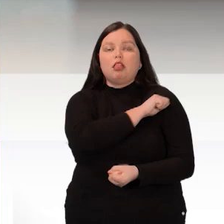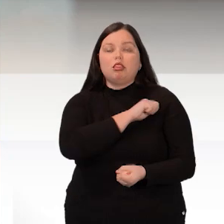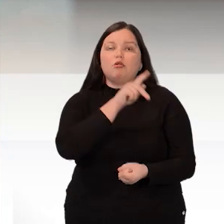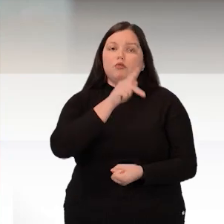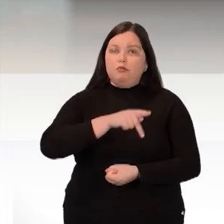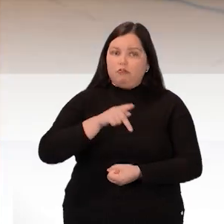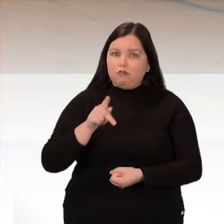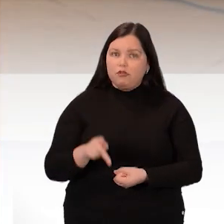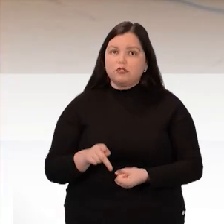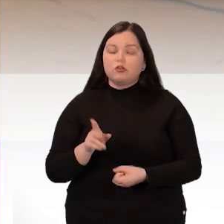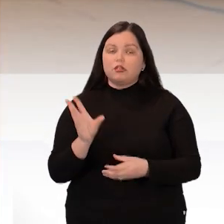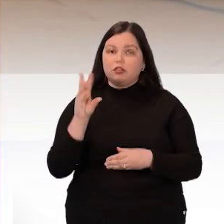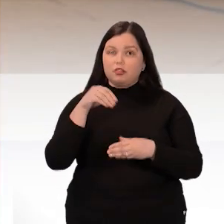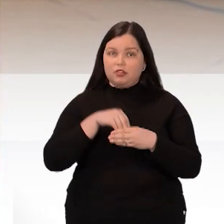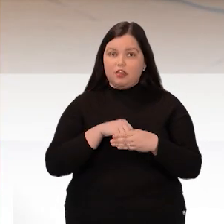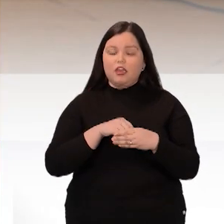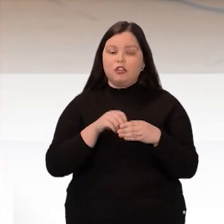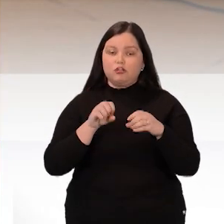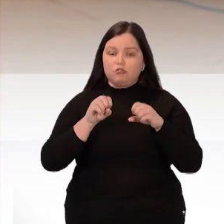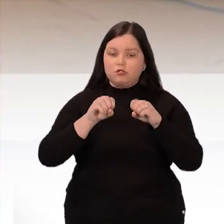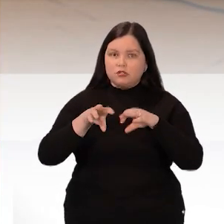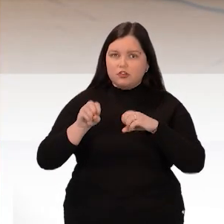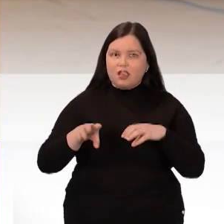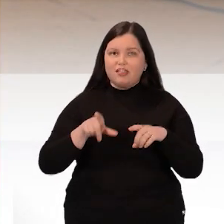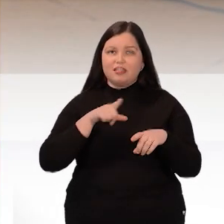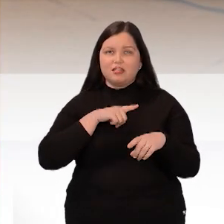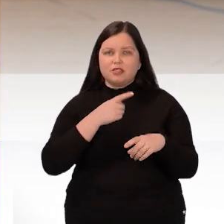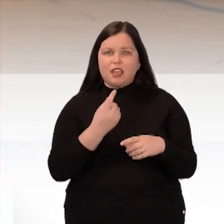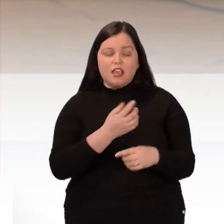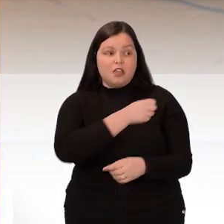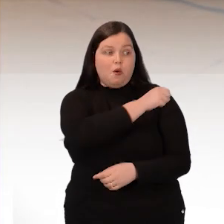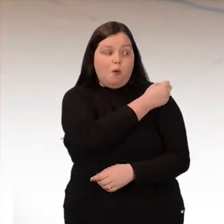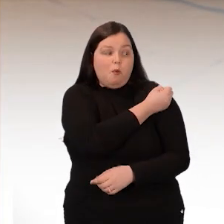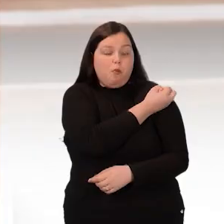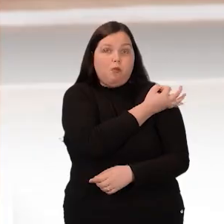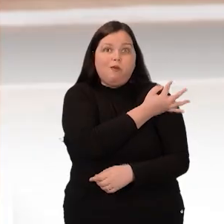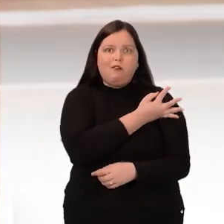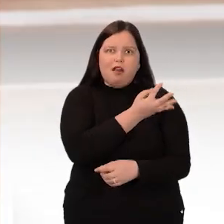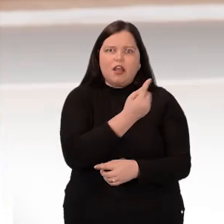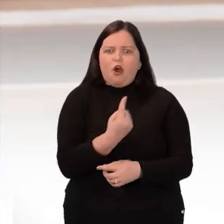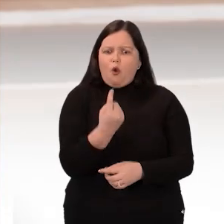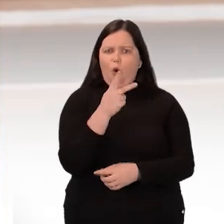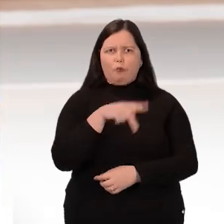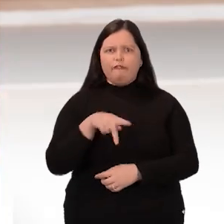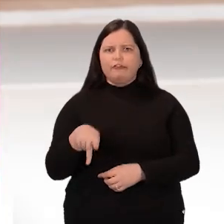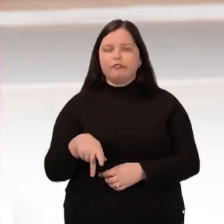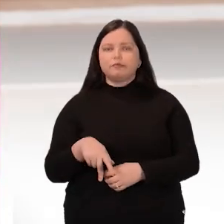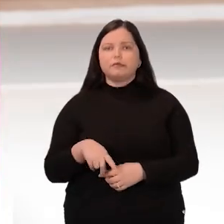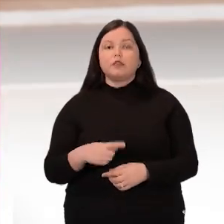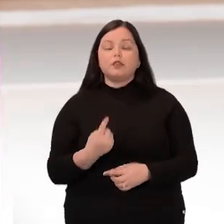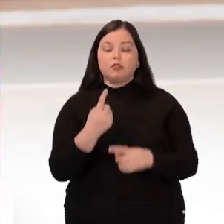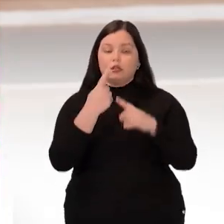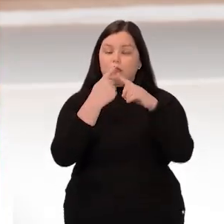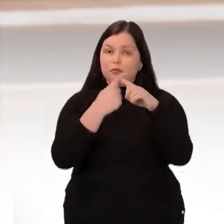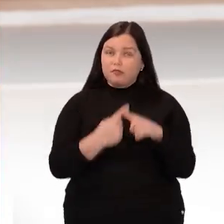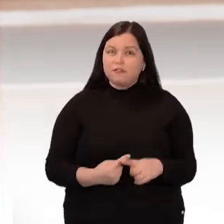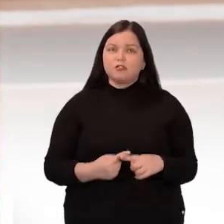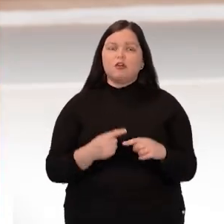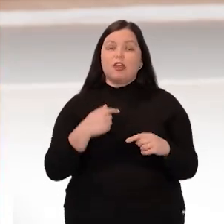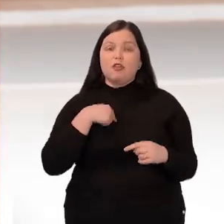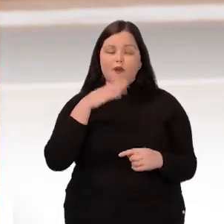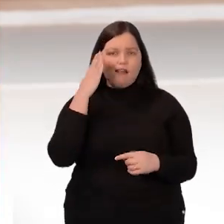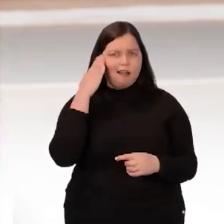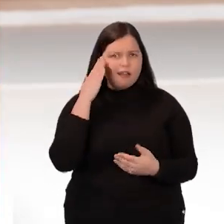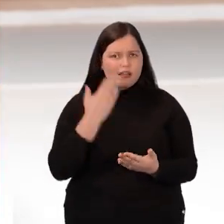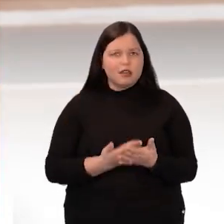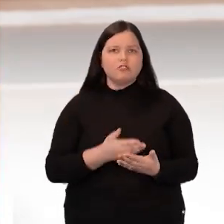professores, que na sala de aula tem que lidar com turmas multisseriadas. É uma dificuldade muito grande, é onde eu acredito, enquanto